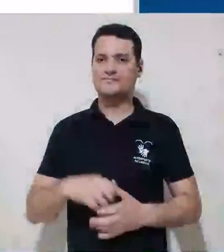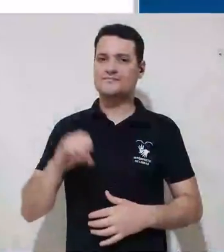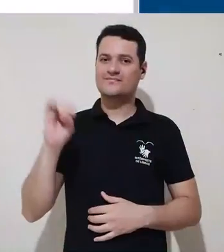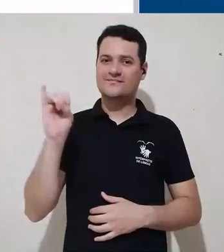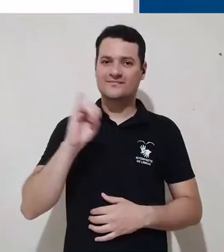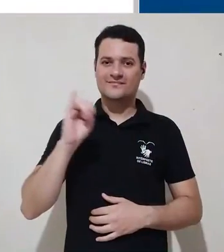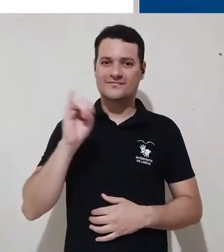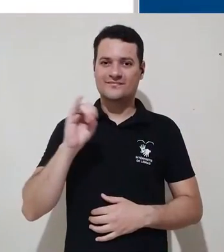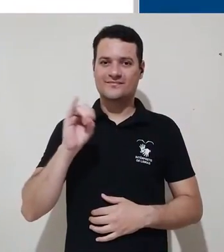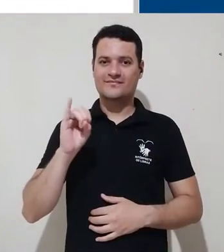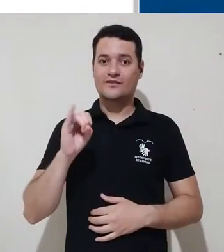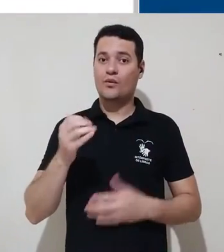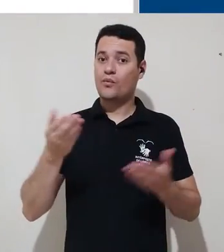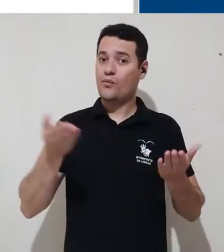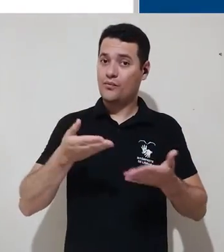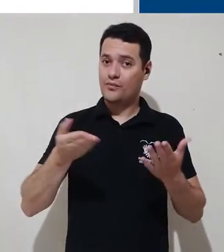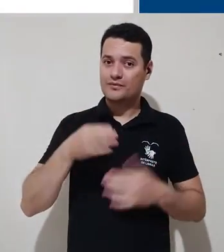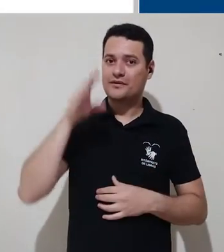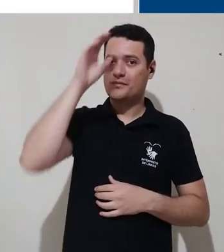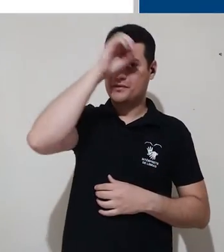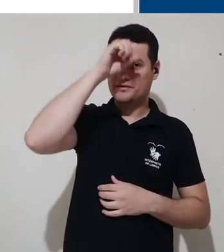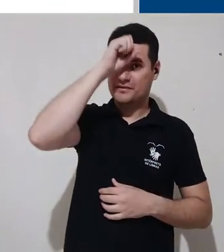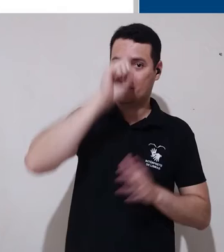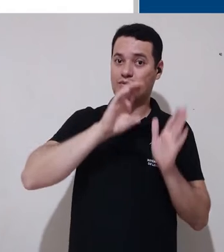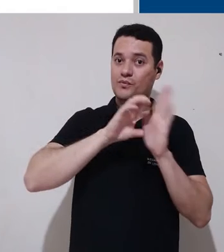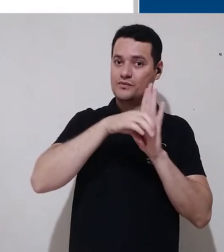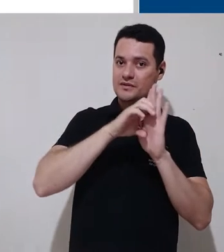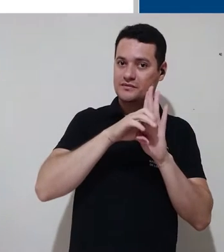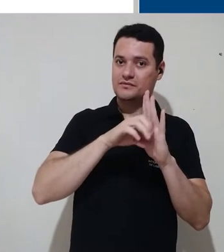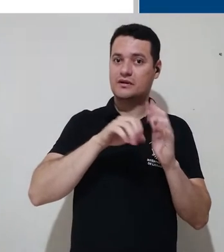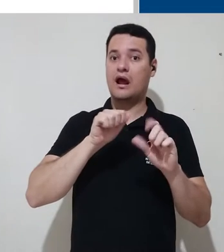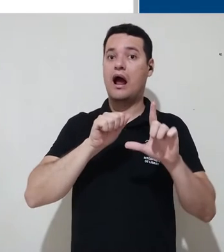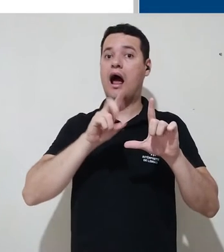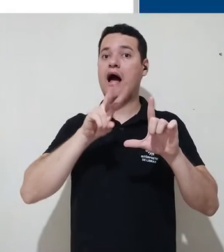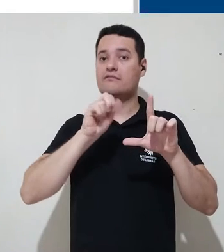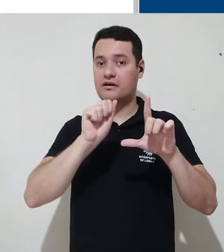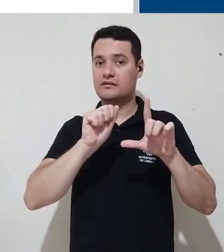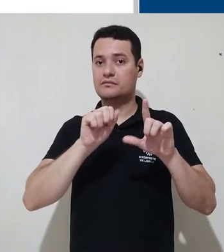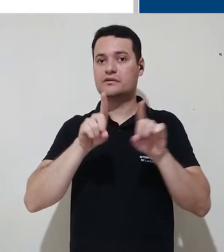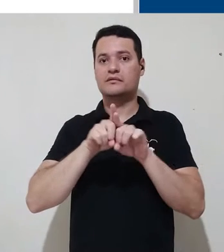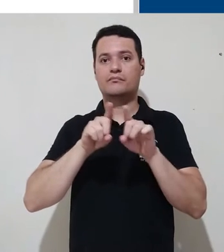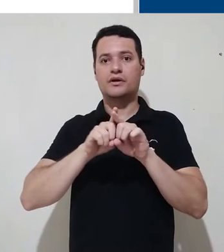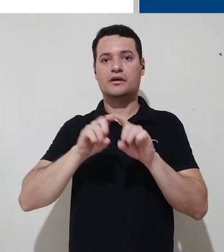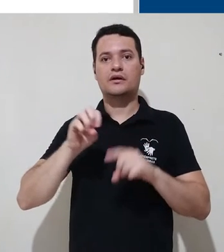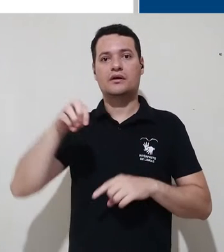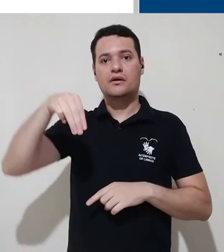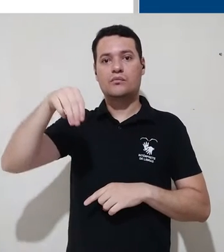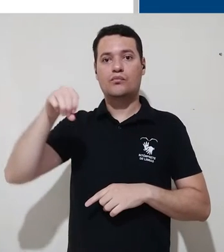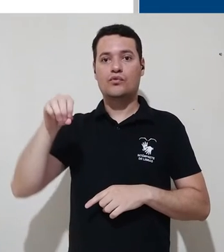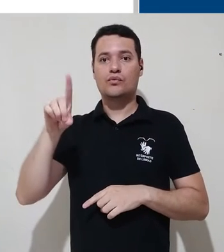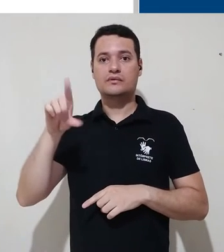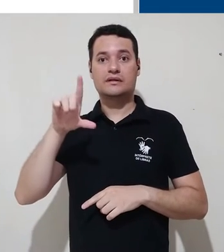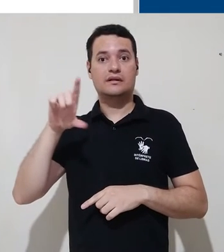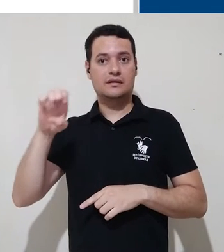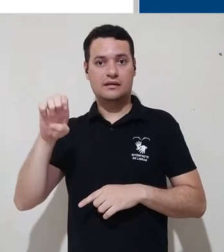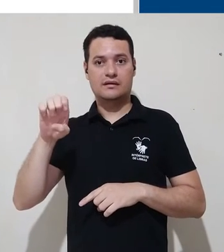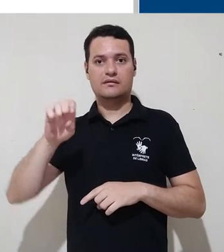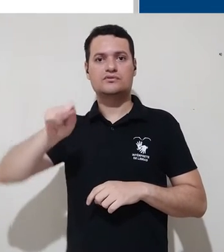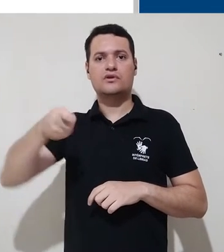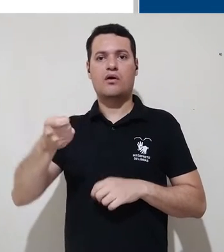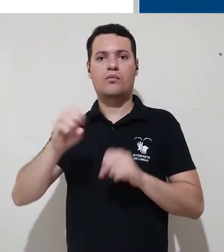Olá, hoje nós vamos aprender os conceitos de Ava e Moodle. O que seria um Ava?